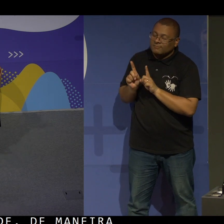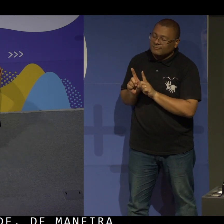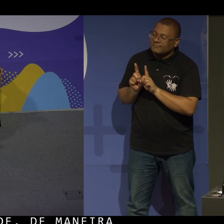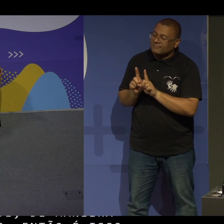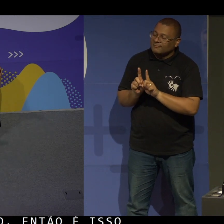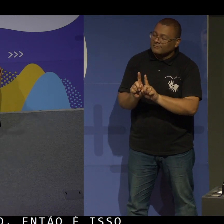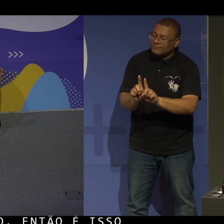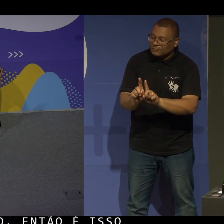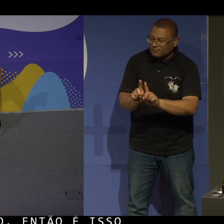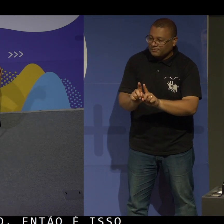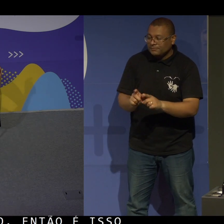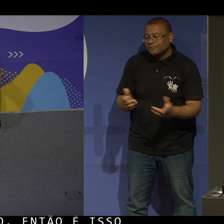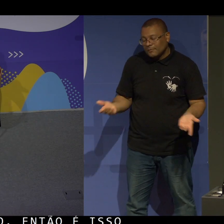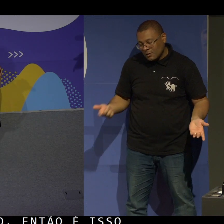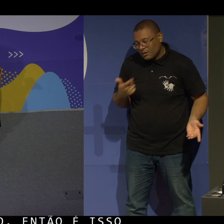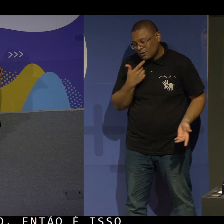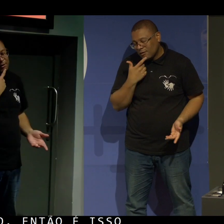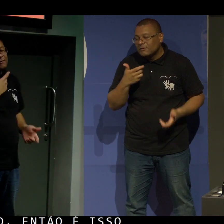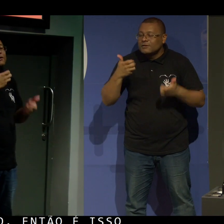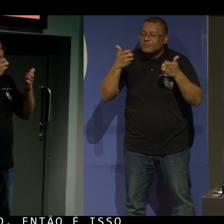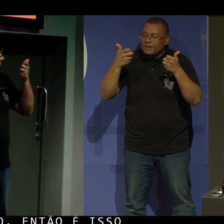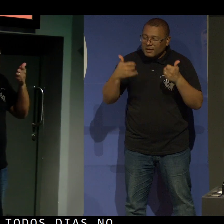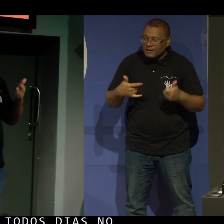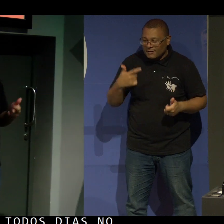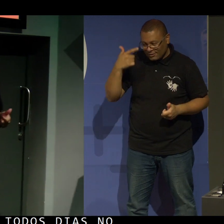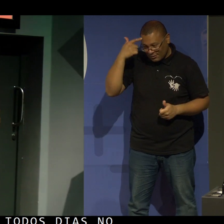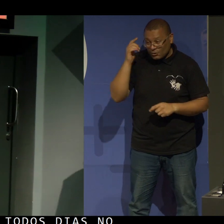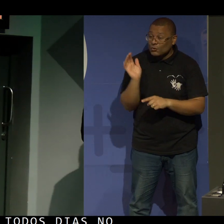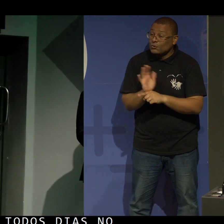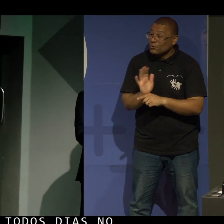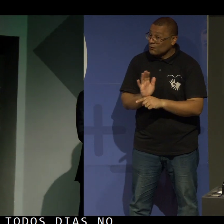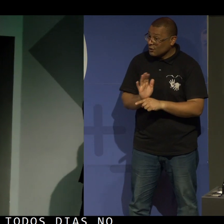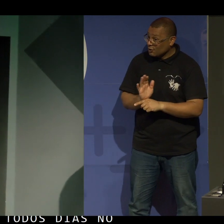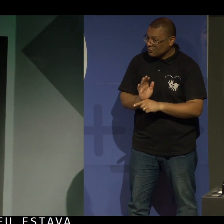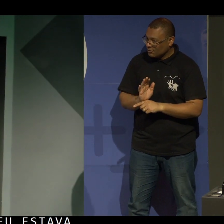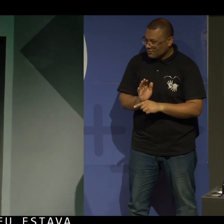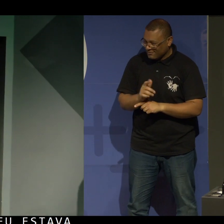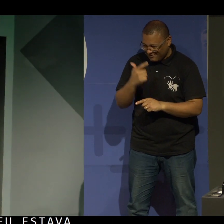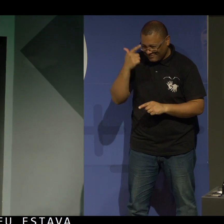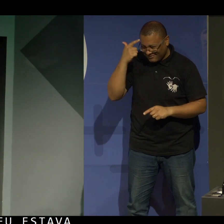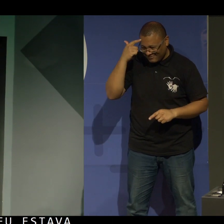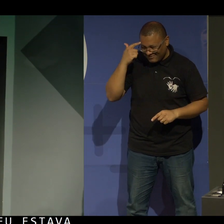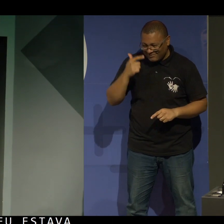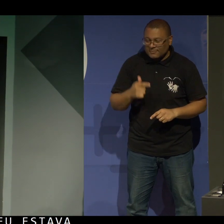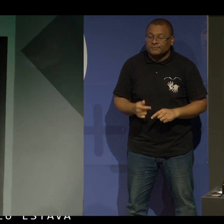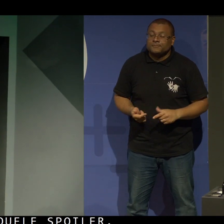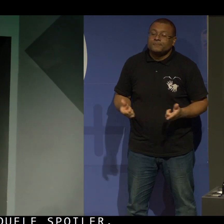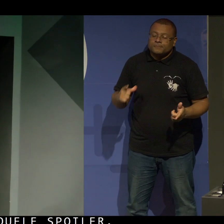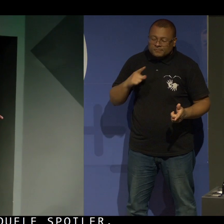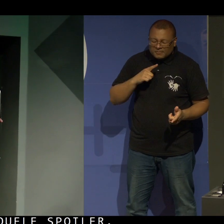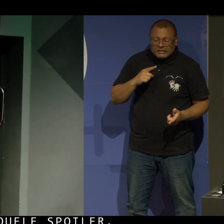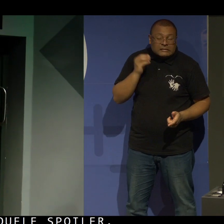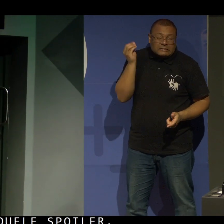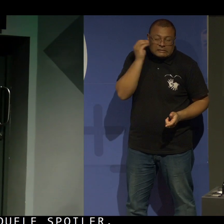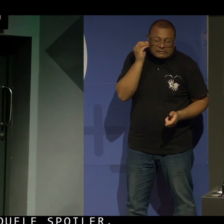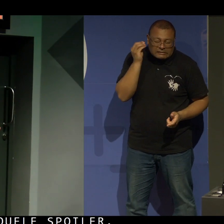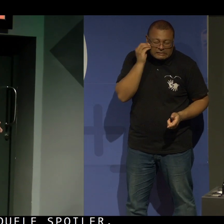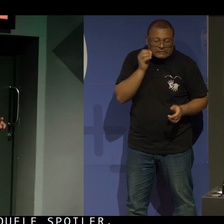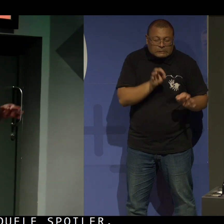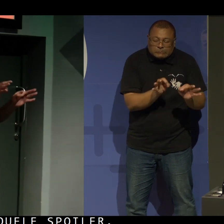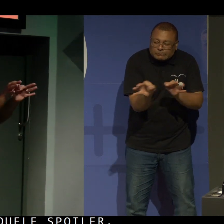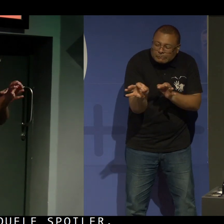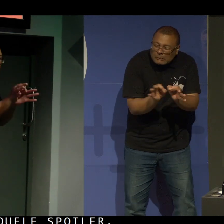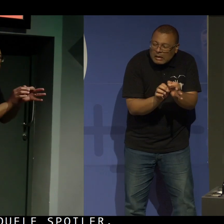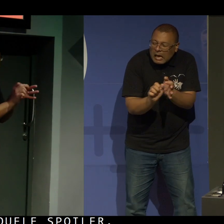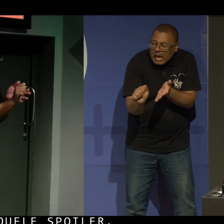E aí, eu estava falando daquele spoiler, que é aquele vídeo. A gente fez várias ações.